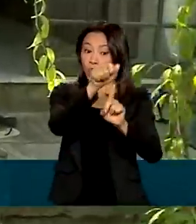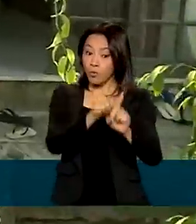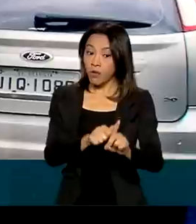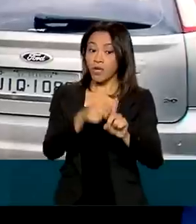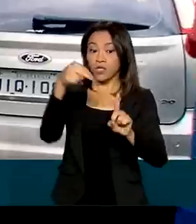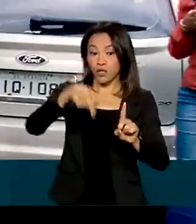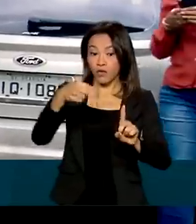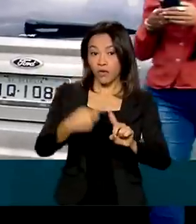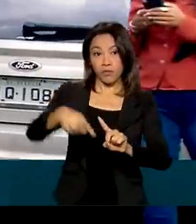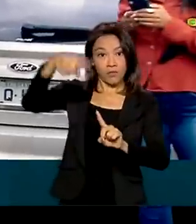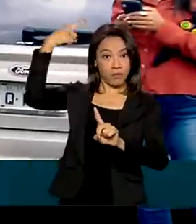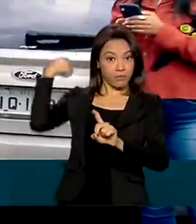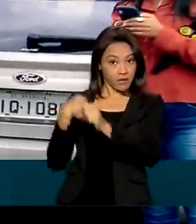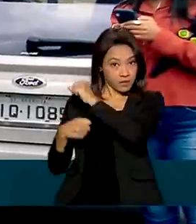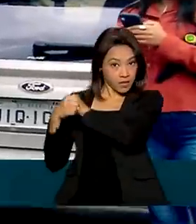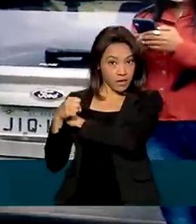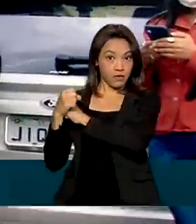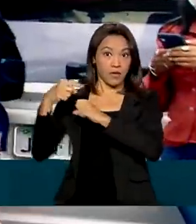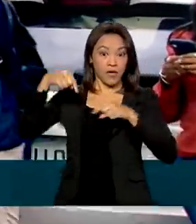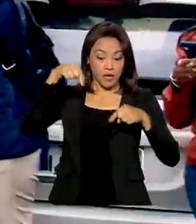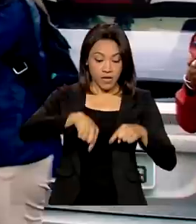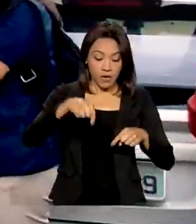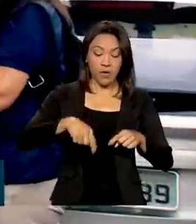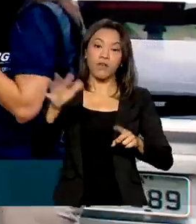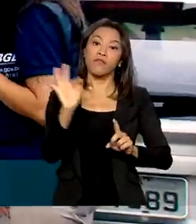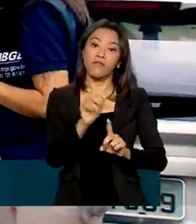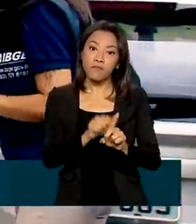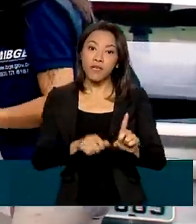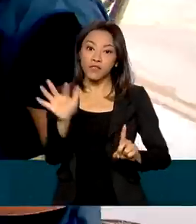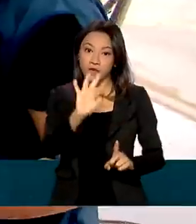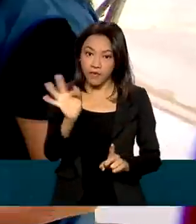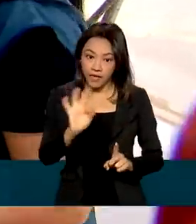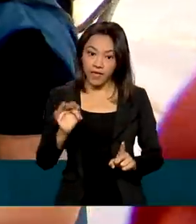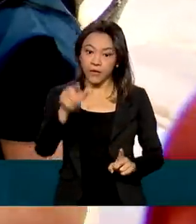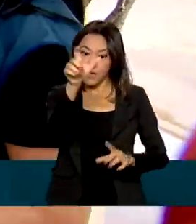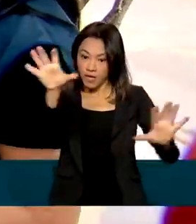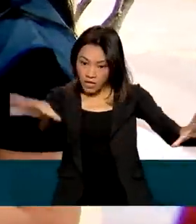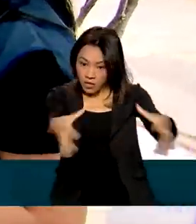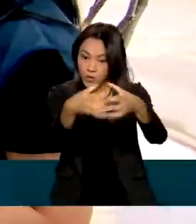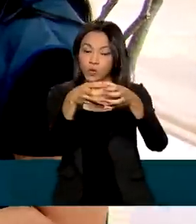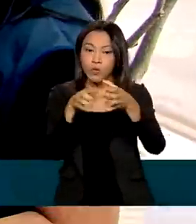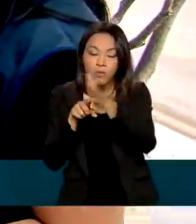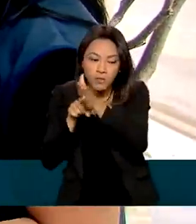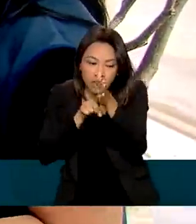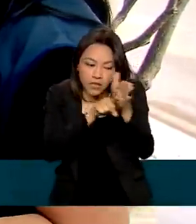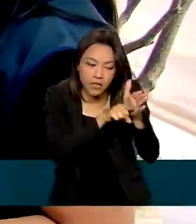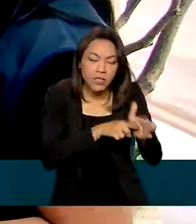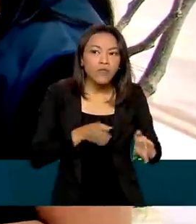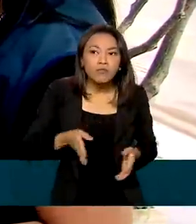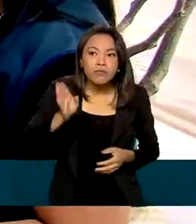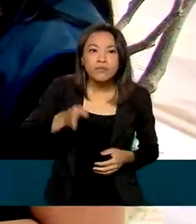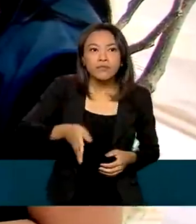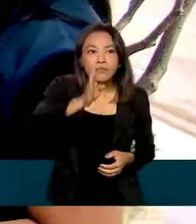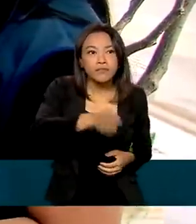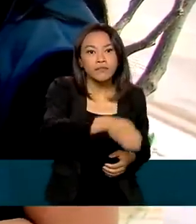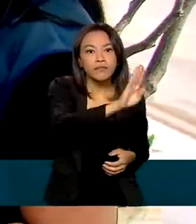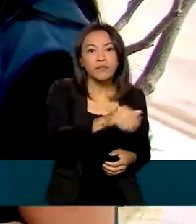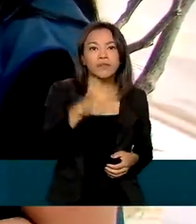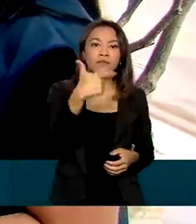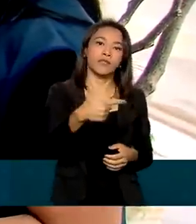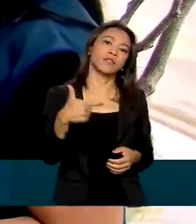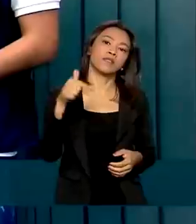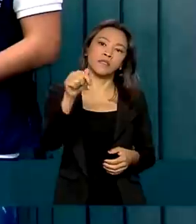fevereiro deste ano, agentes do Instituto Brasileiro de Geografia e Estatística fizeram um ensaio prático em 27